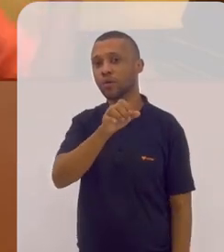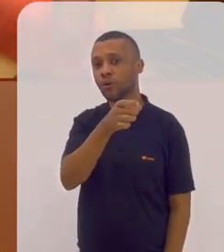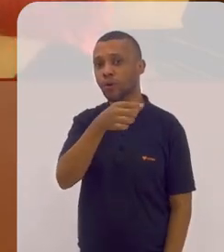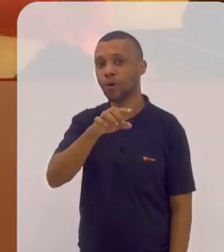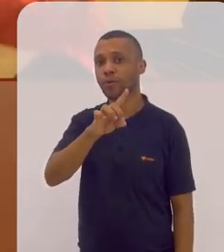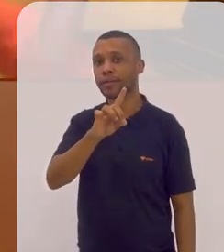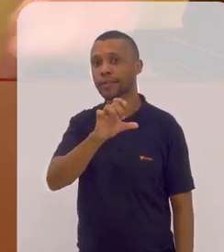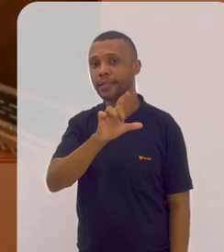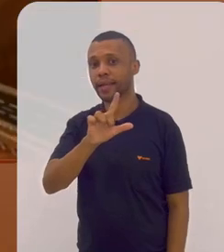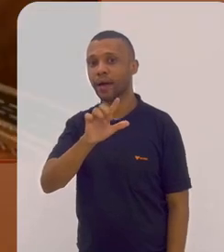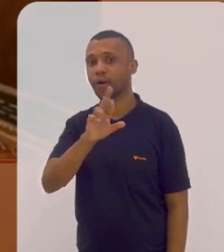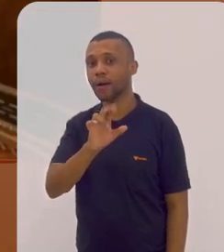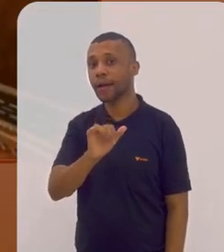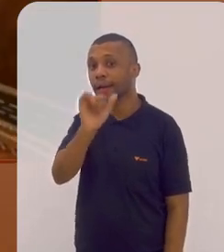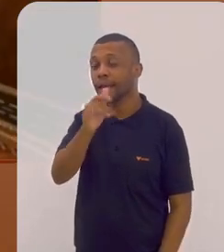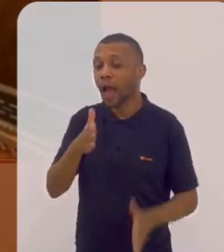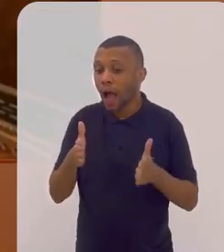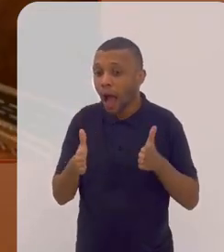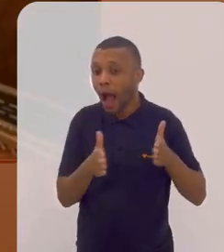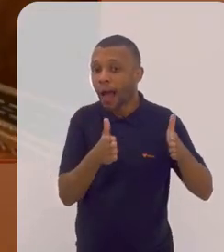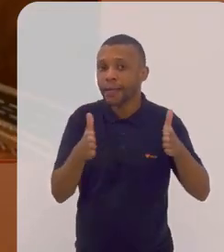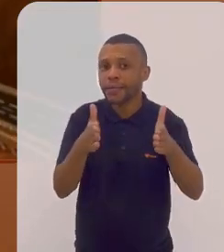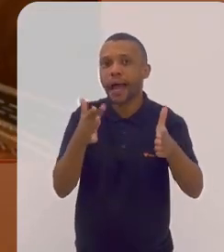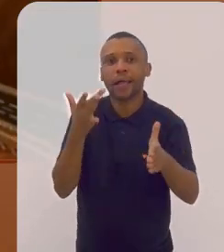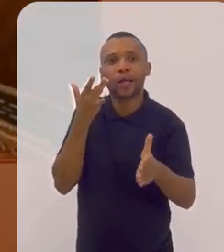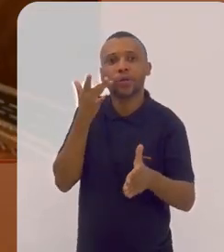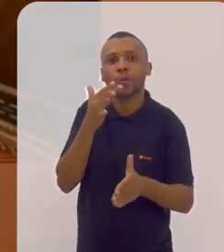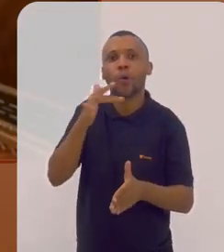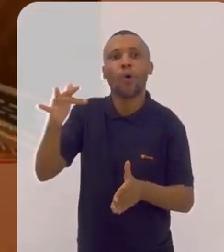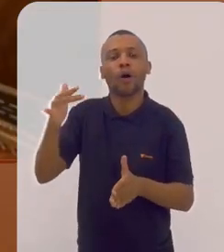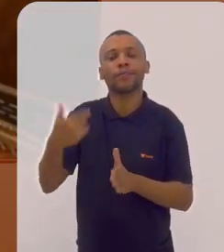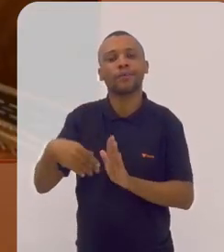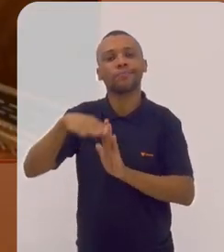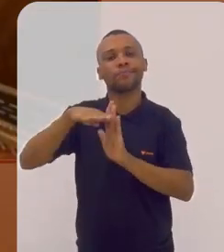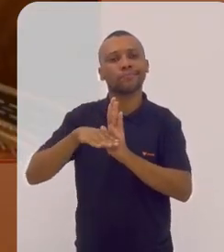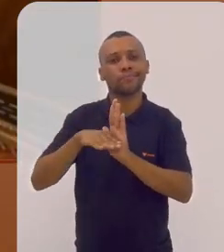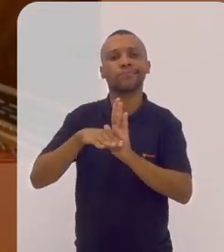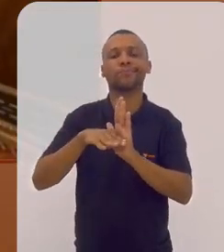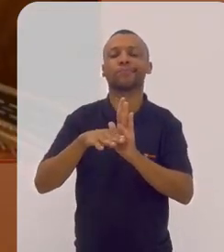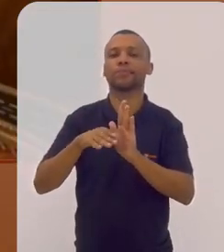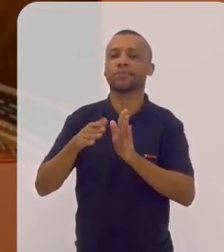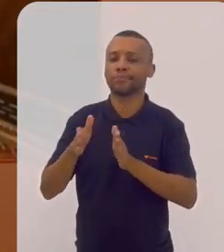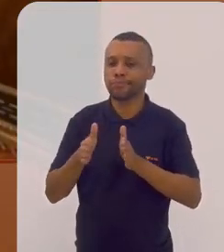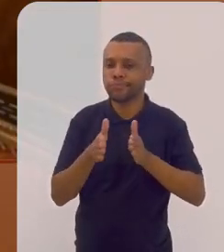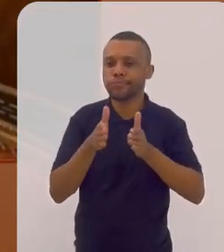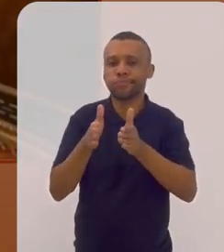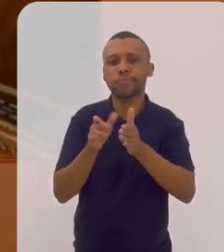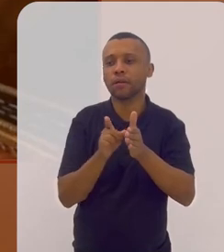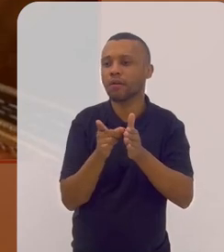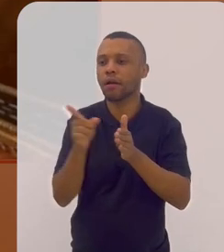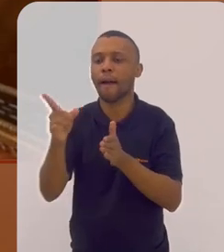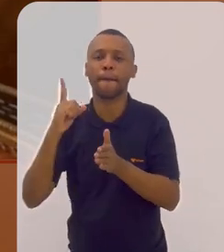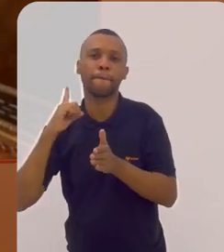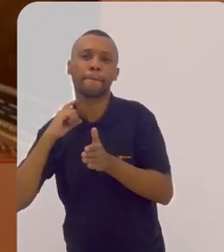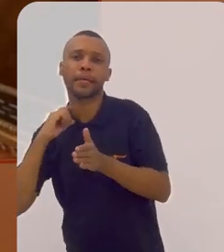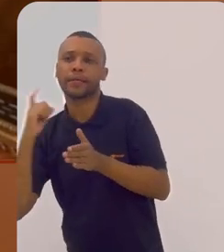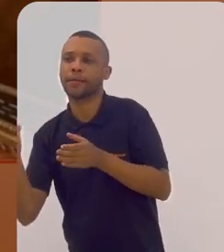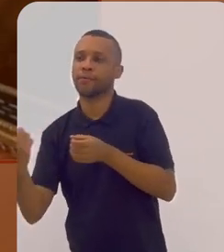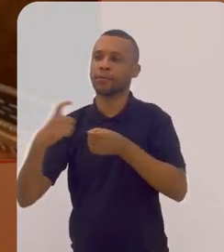Bel Rei era a Estrada do Ouro então os repertórios circulavam do Rio para Minas e de Minas para o Rio